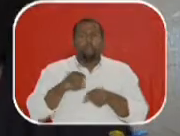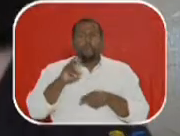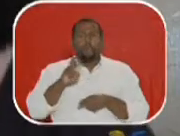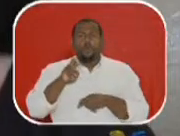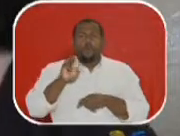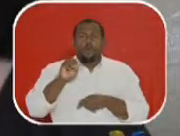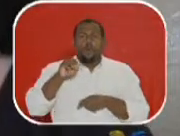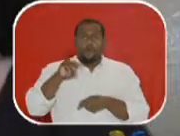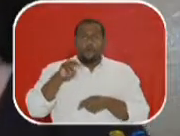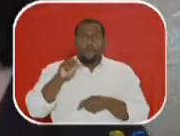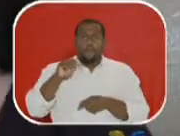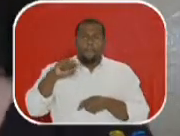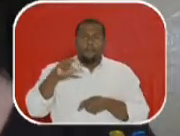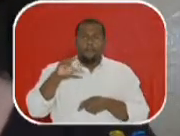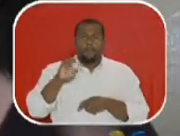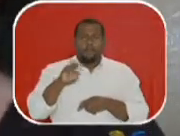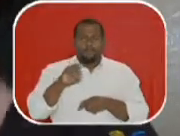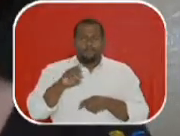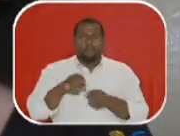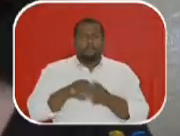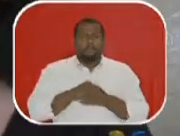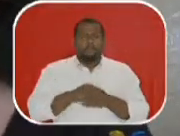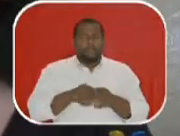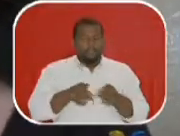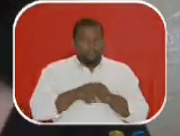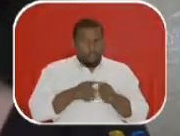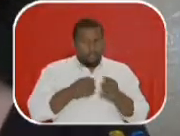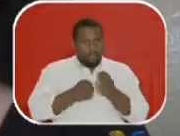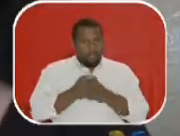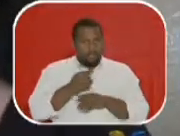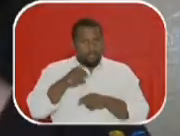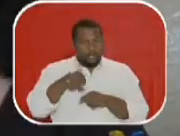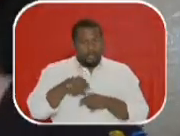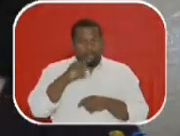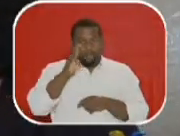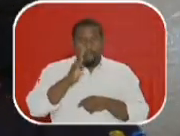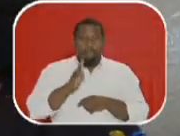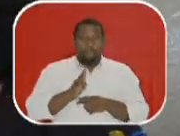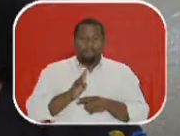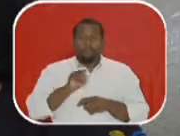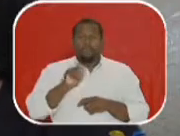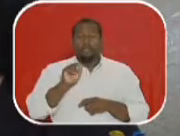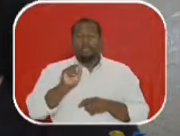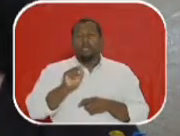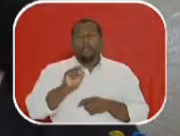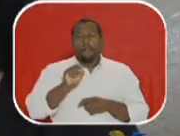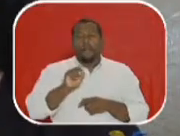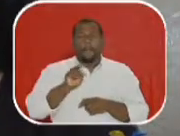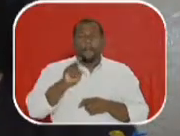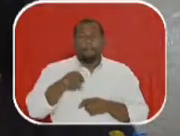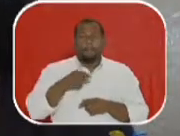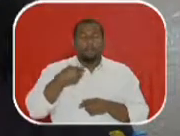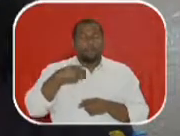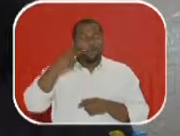Ao mesmo tempo, nasce também o folhetim, aqui no Brasil, no caso, que são aquelas